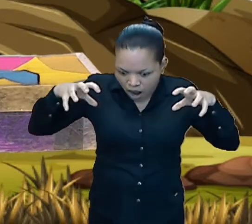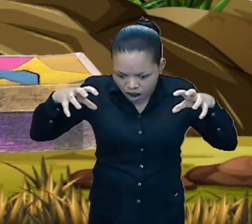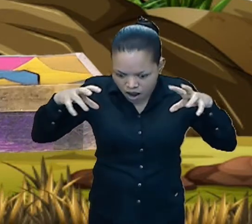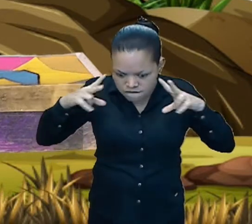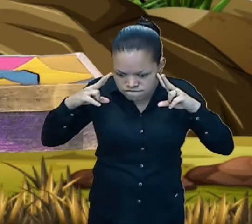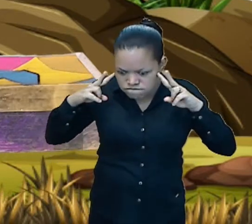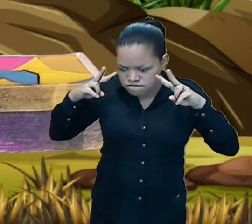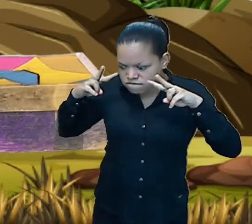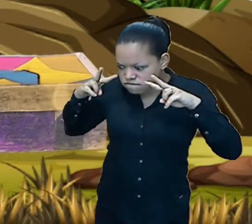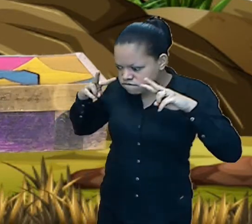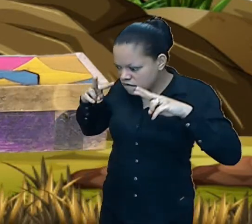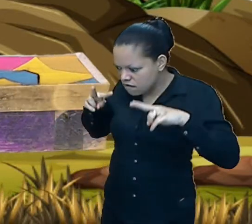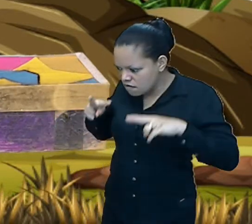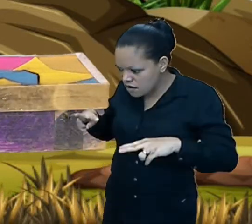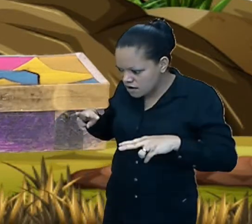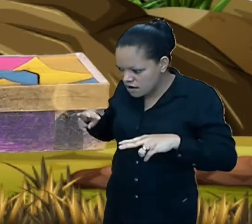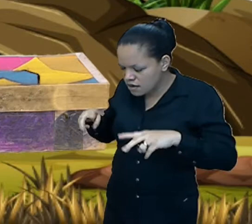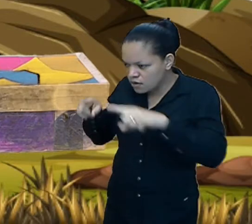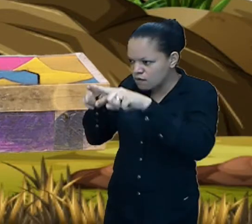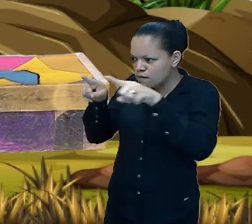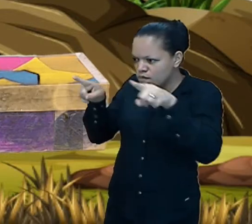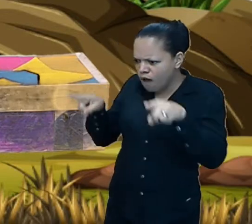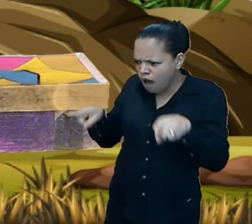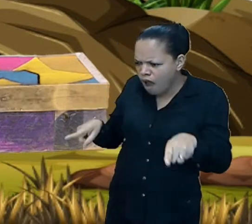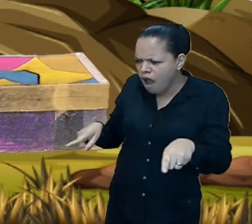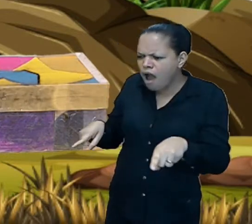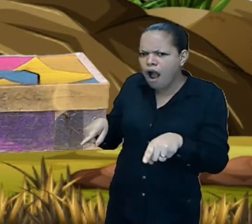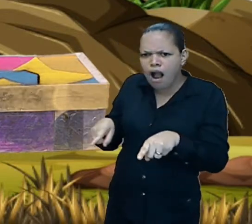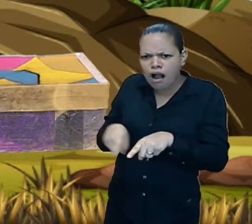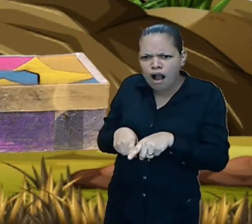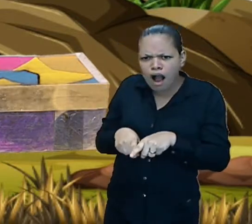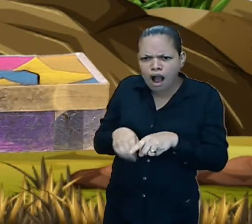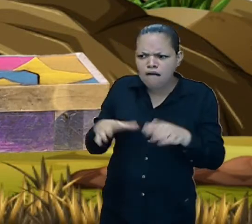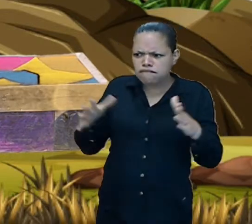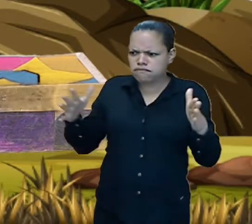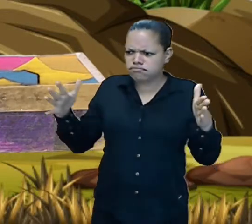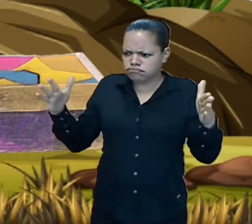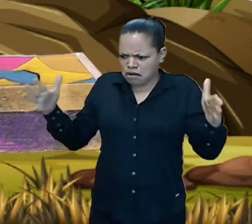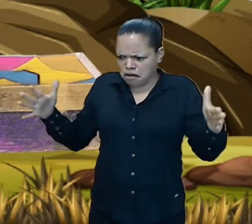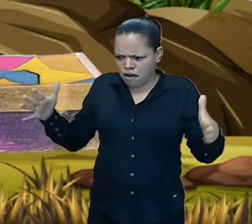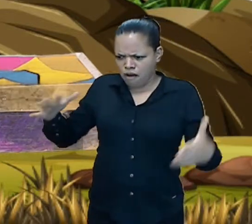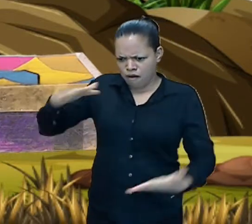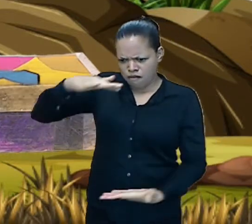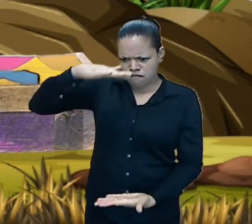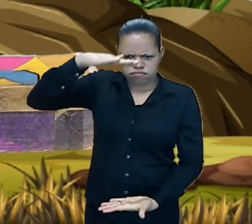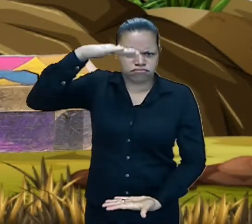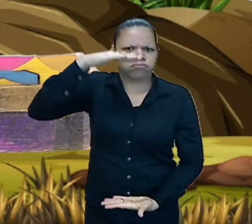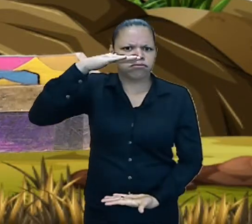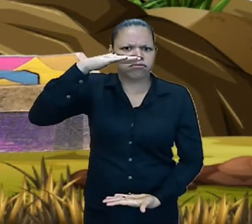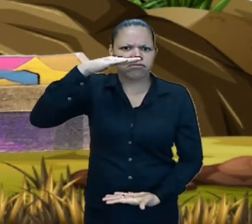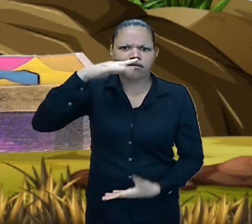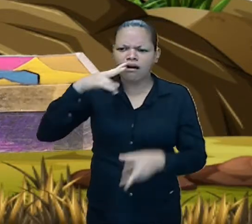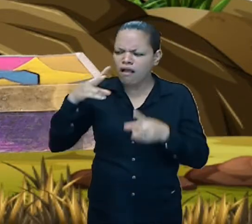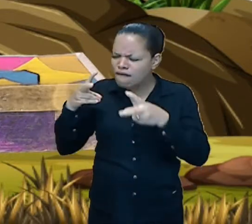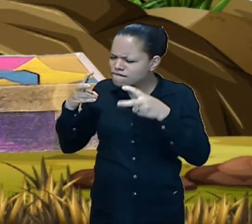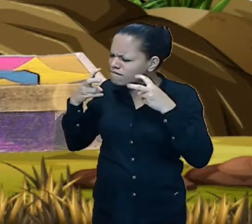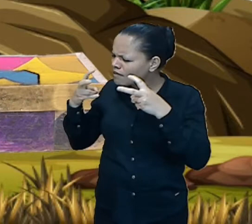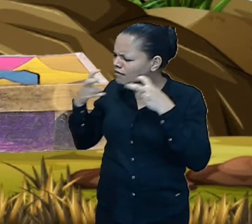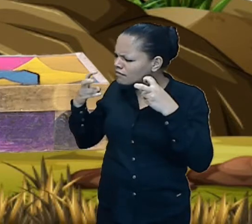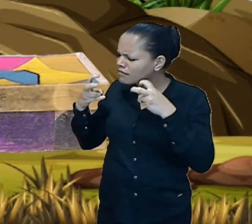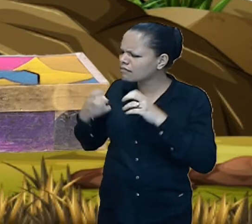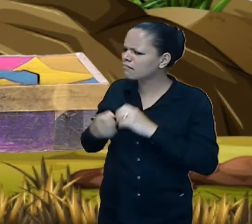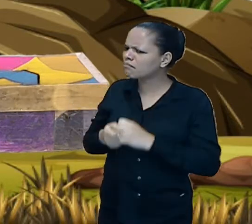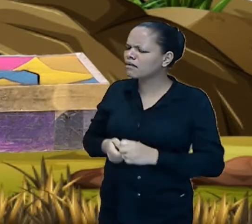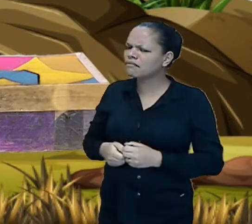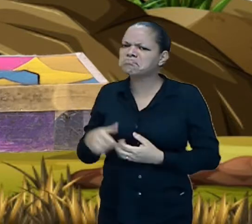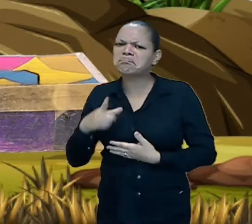saiu e viu aquela caixa daquele tamanho ele percebeu que alguma